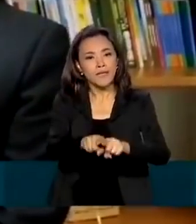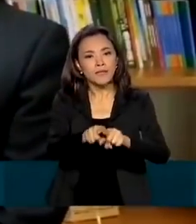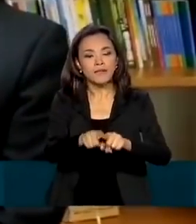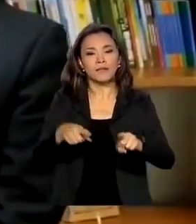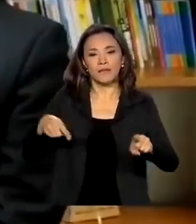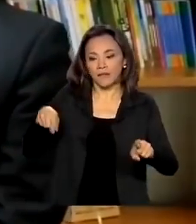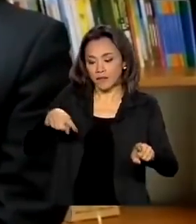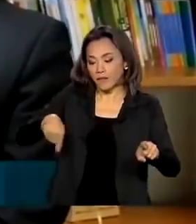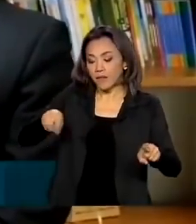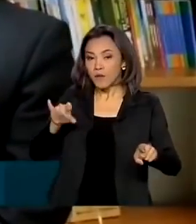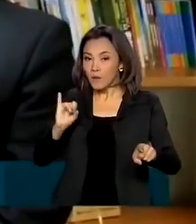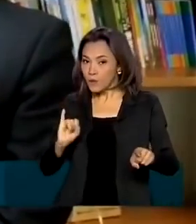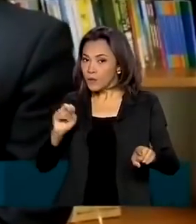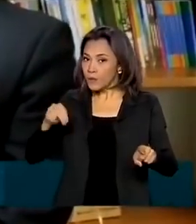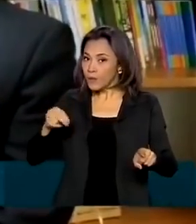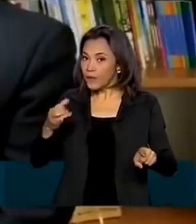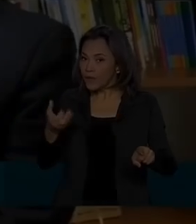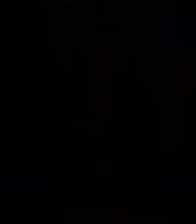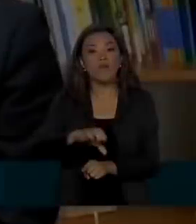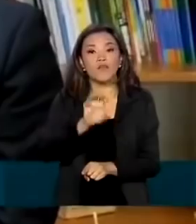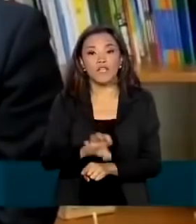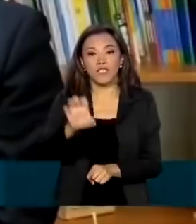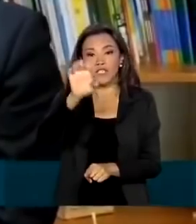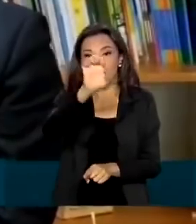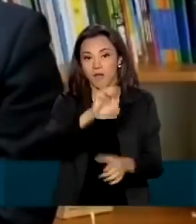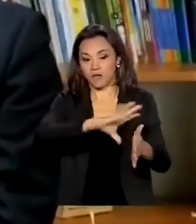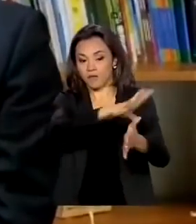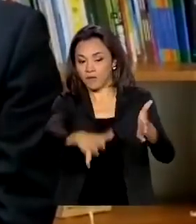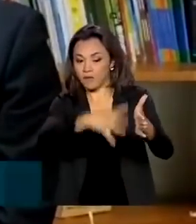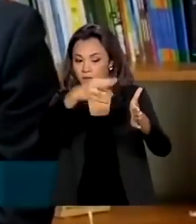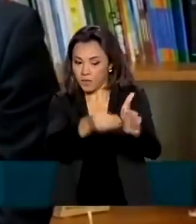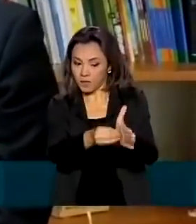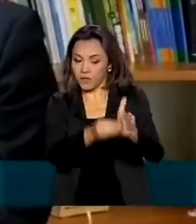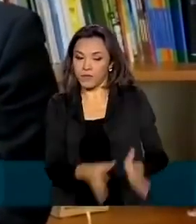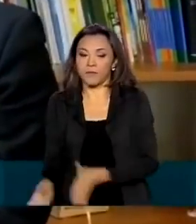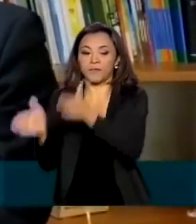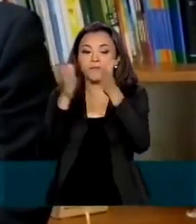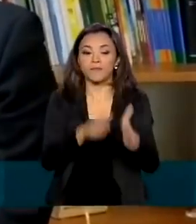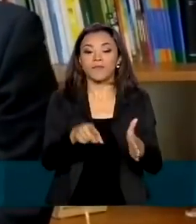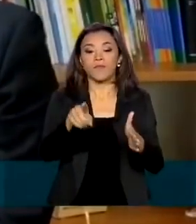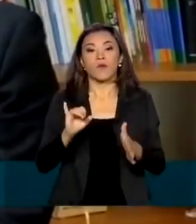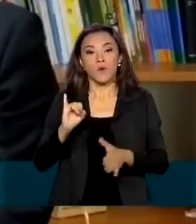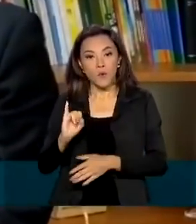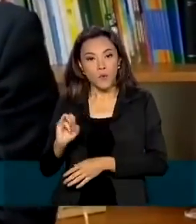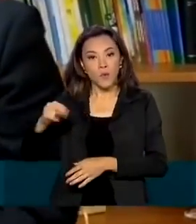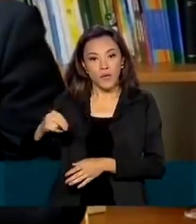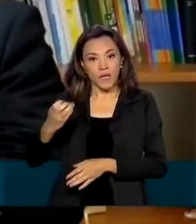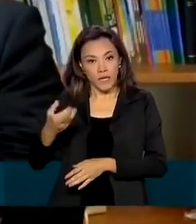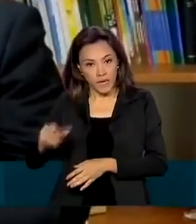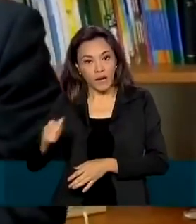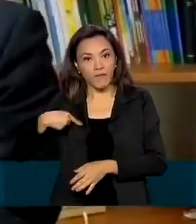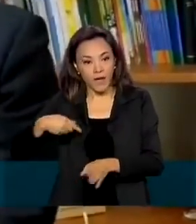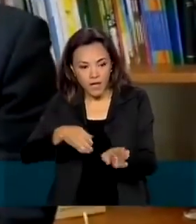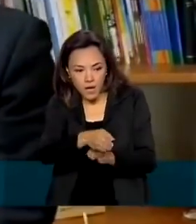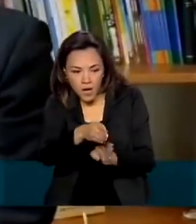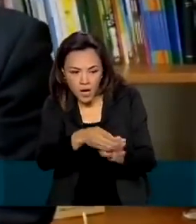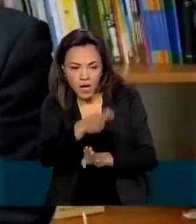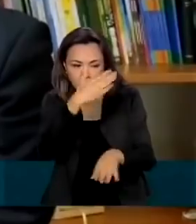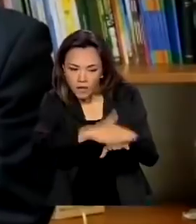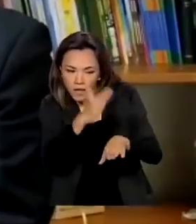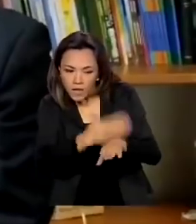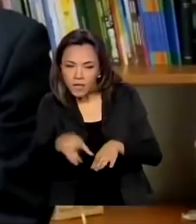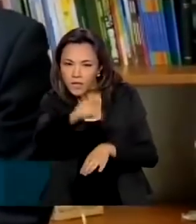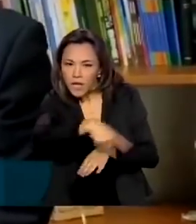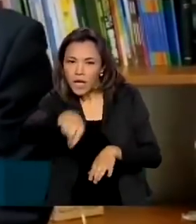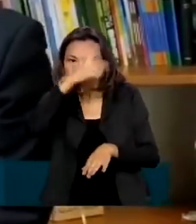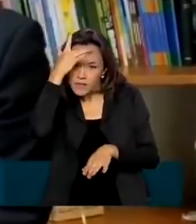e todas as prefeituras do Brasil. O INCRA vai credenciar esse pessoal, vai treinar esse pessoal e fazer com que o processo fique muito